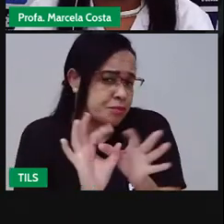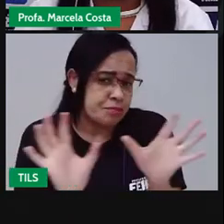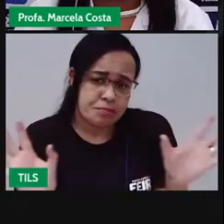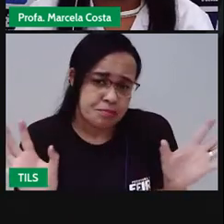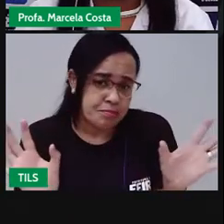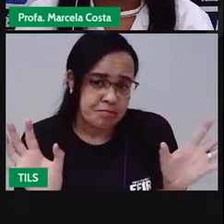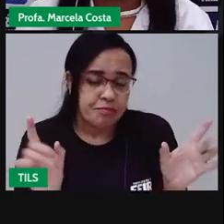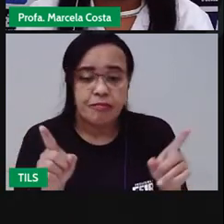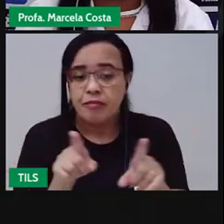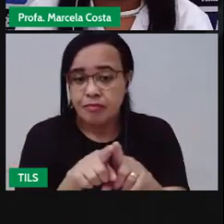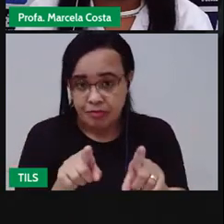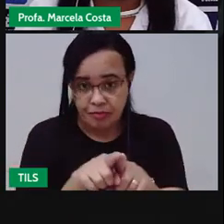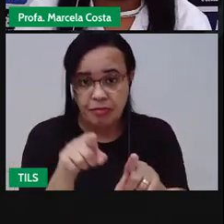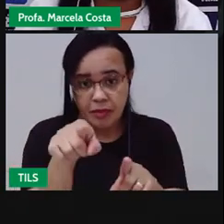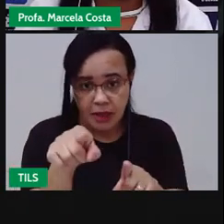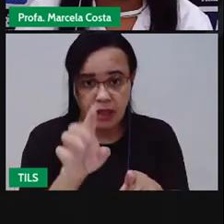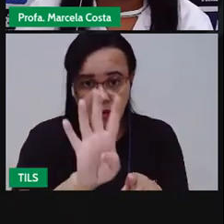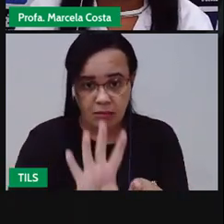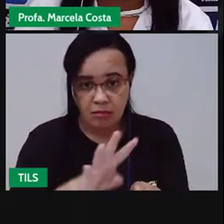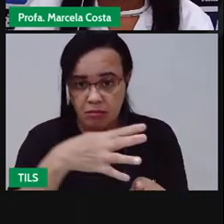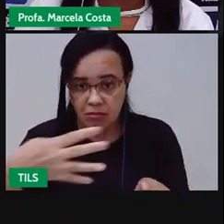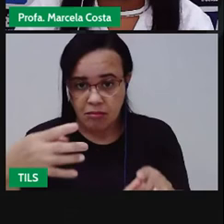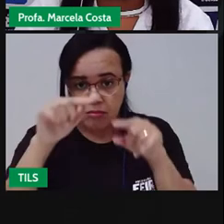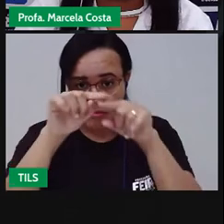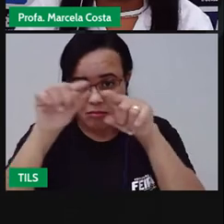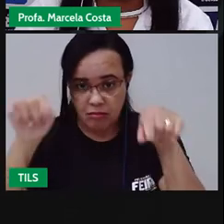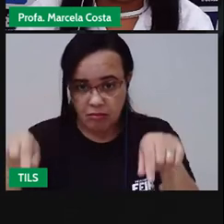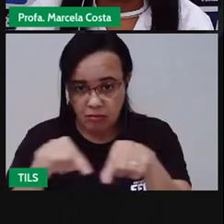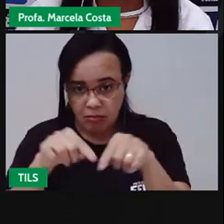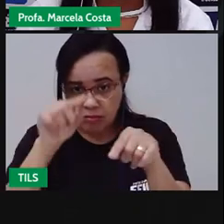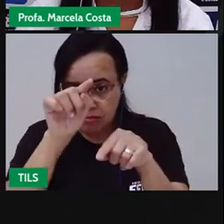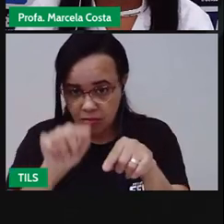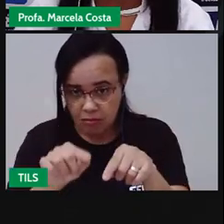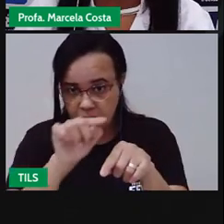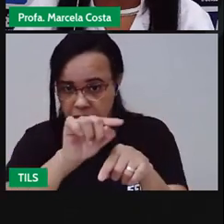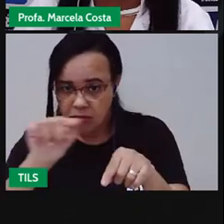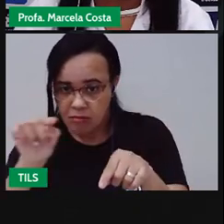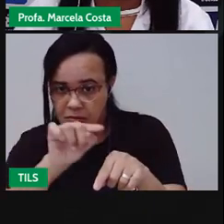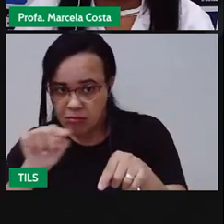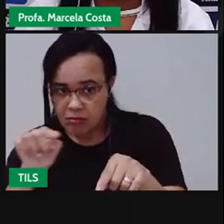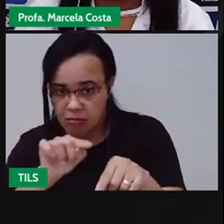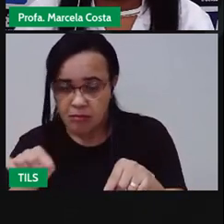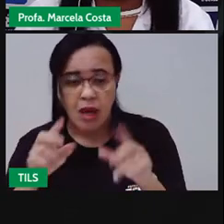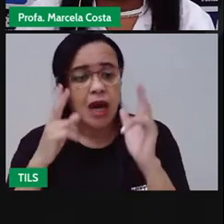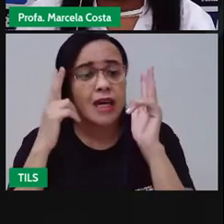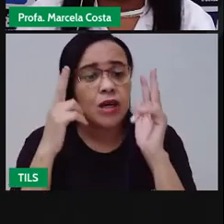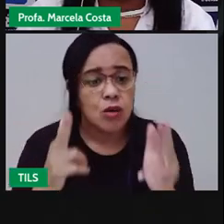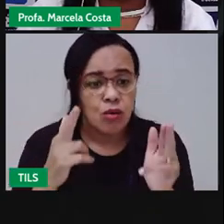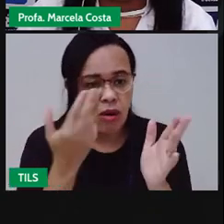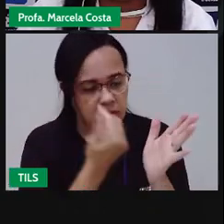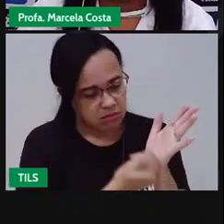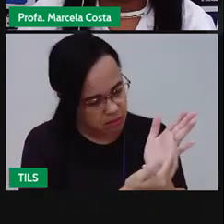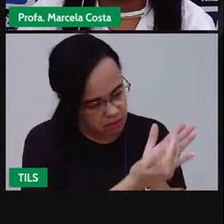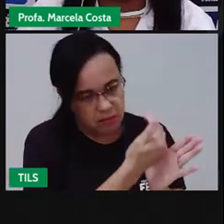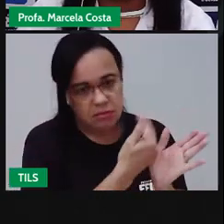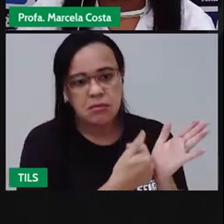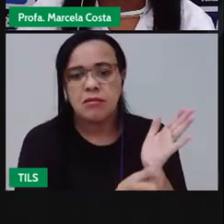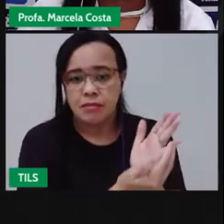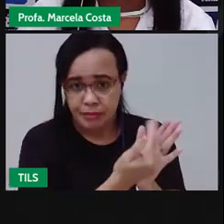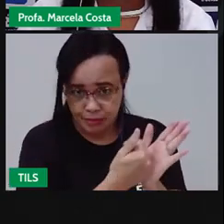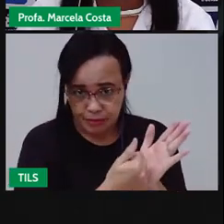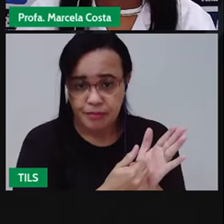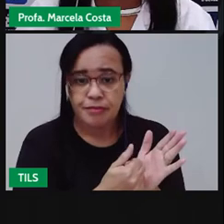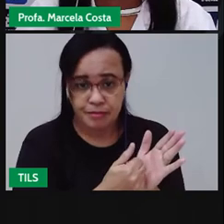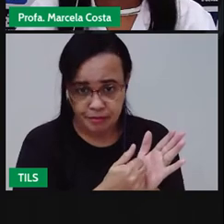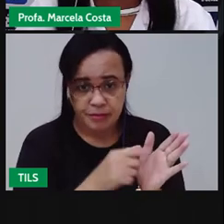Você vai fazer essas linhas retas para fazer o quadro. Faça aqui uma coluna.